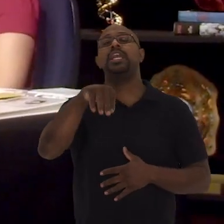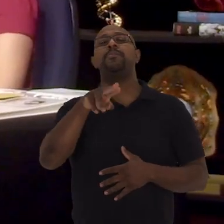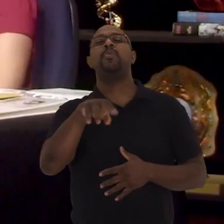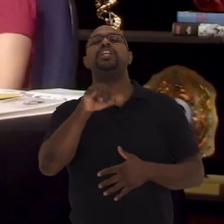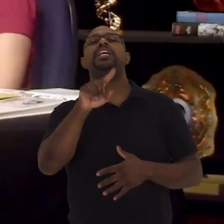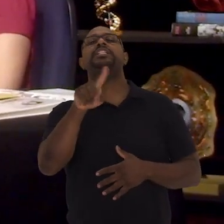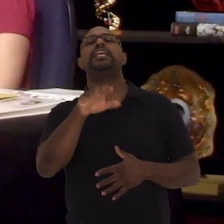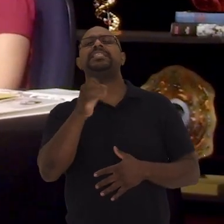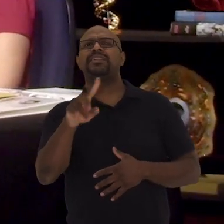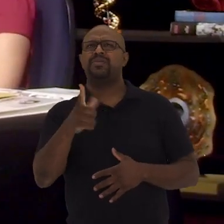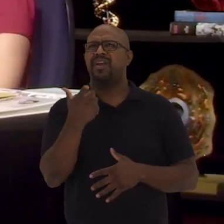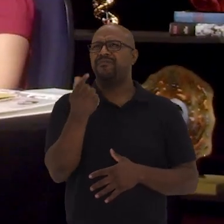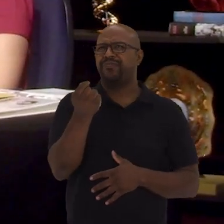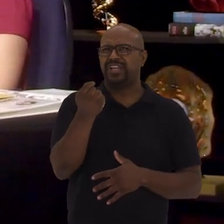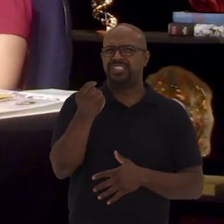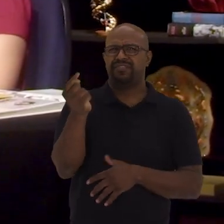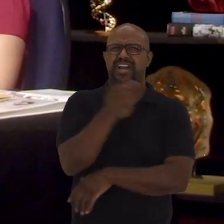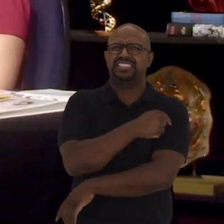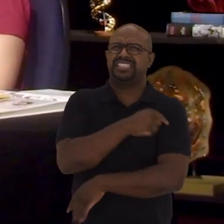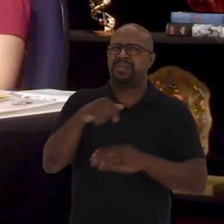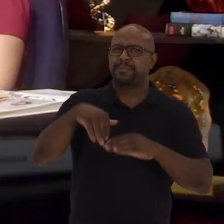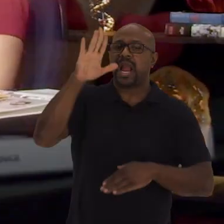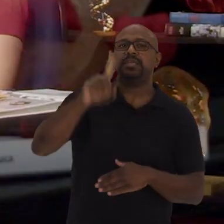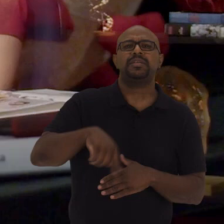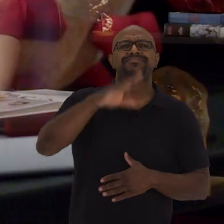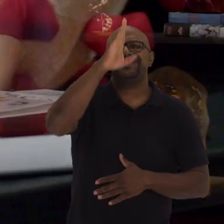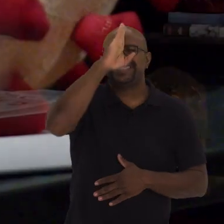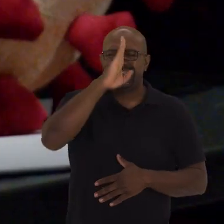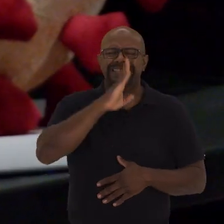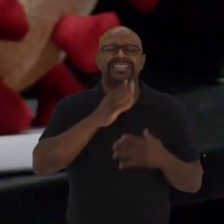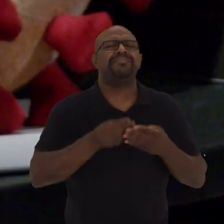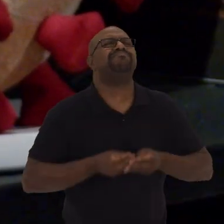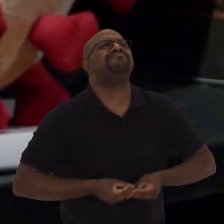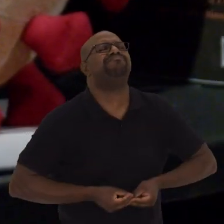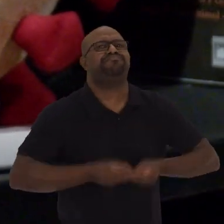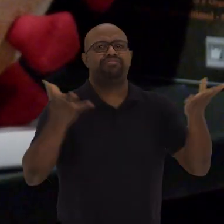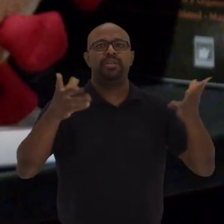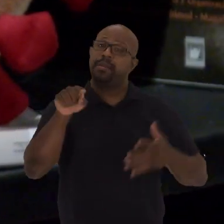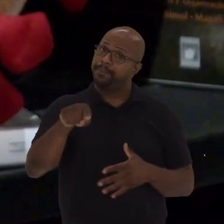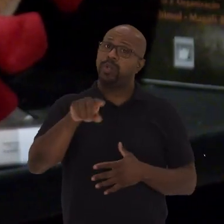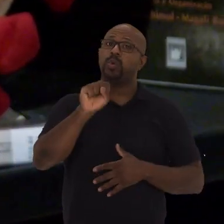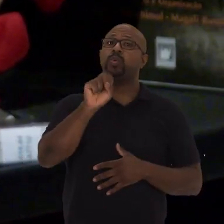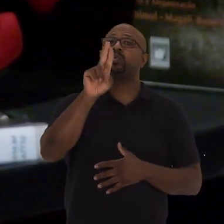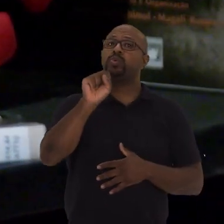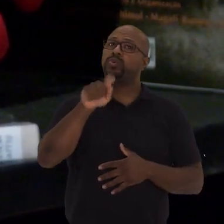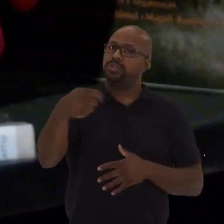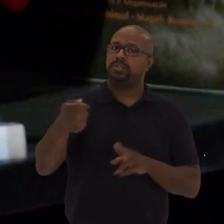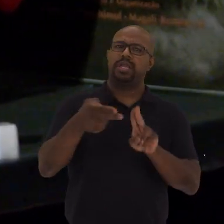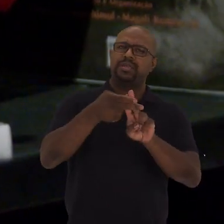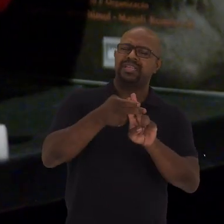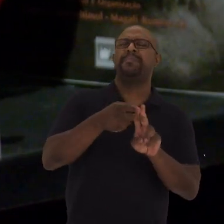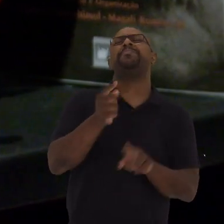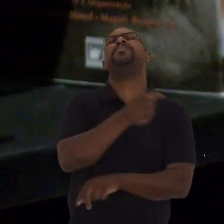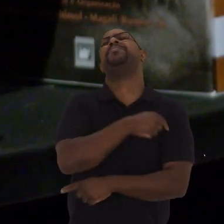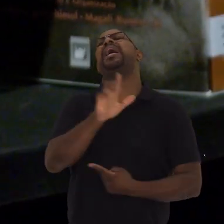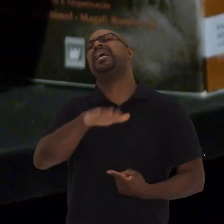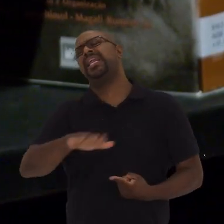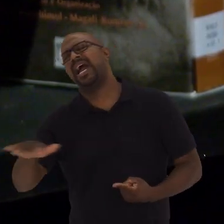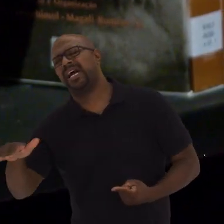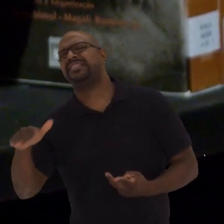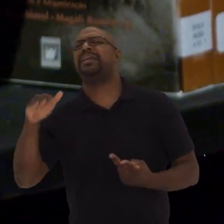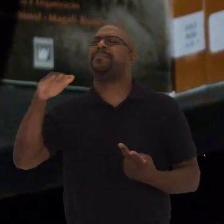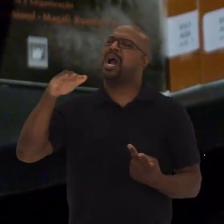mais de 20 vacinas Que são gratuitamente Distribuídas pelo SUS Tem vacinas para crianças Tem vacinas para